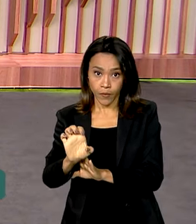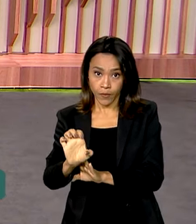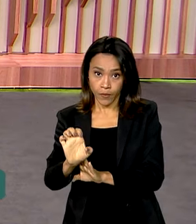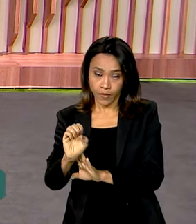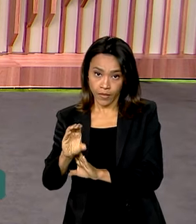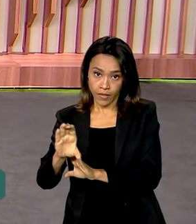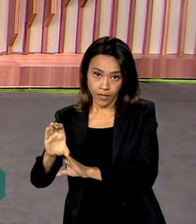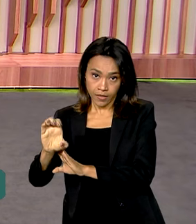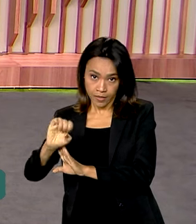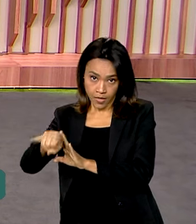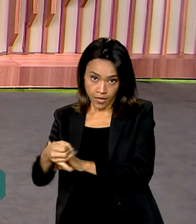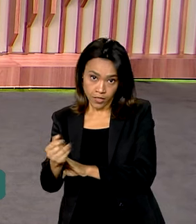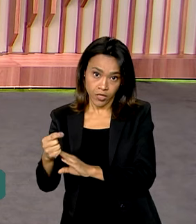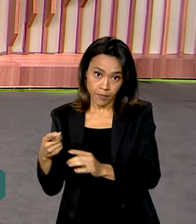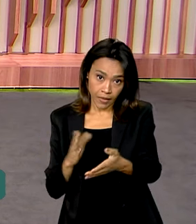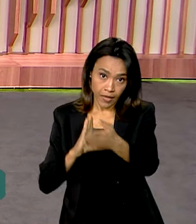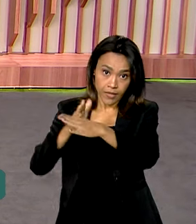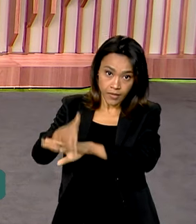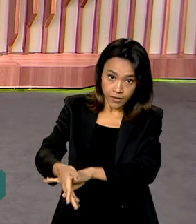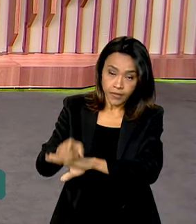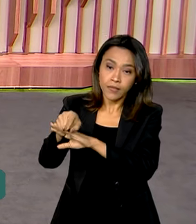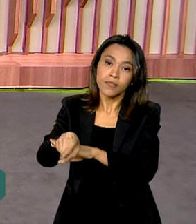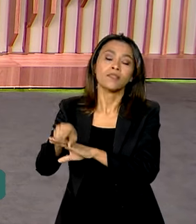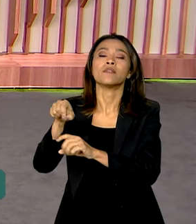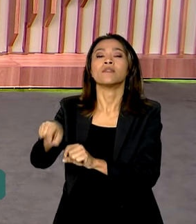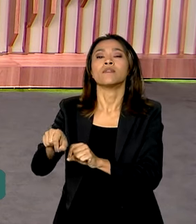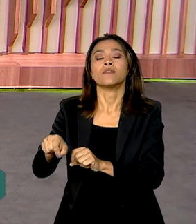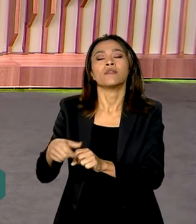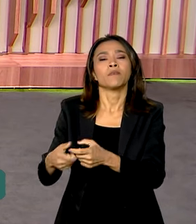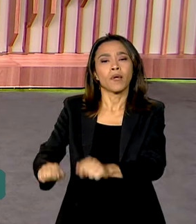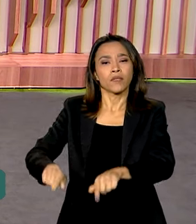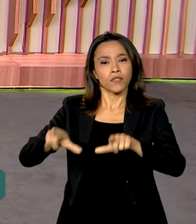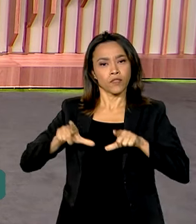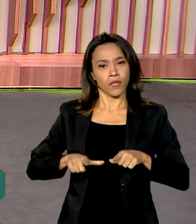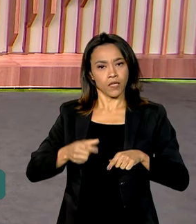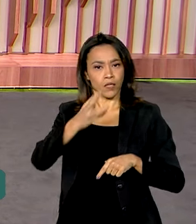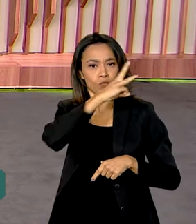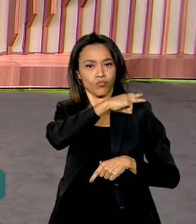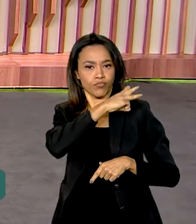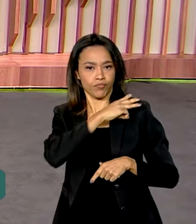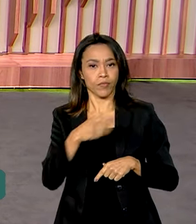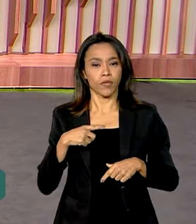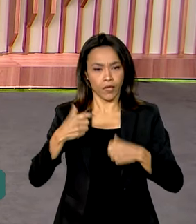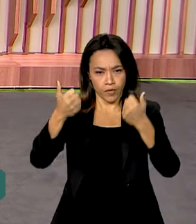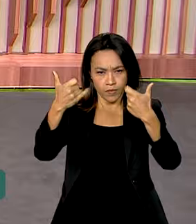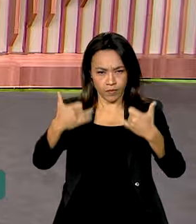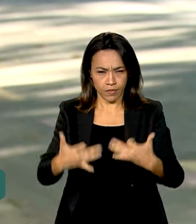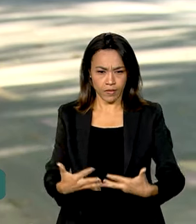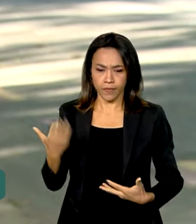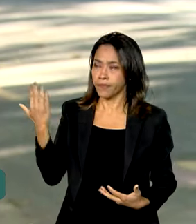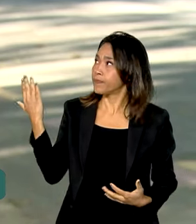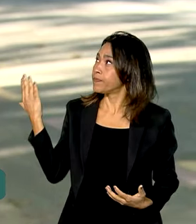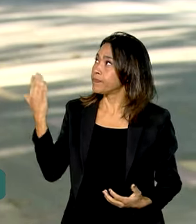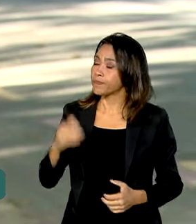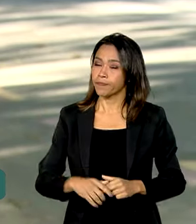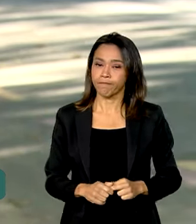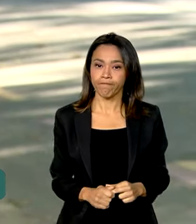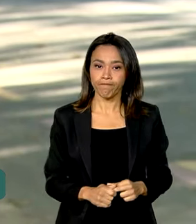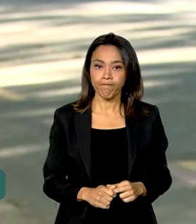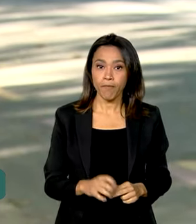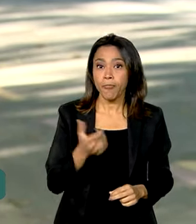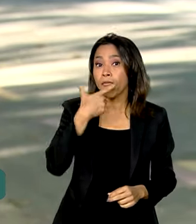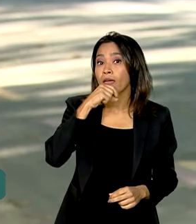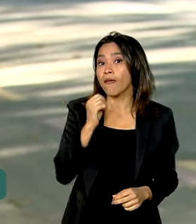fundamental e médio. A repórter Fernanda Cruz tem as informações direto de São Paulo. Quem